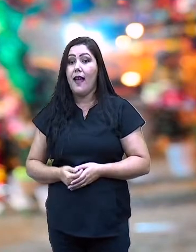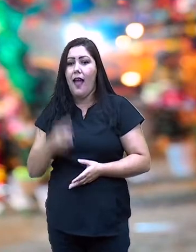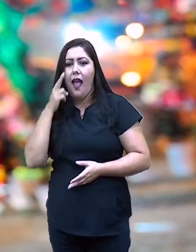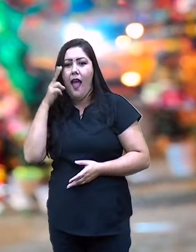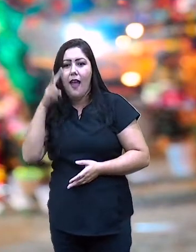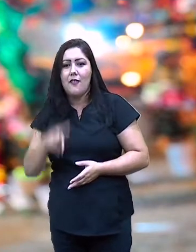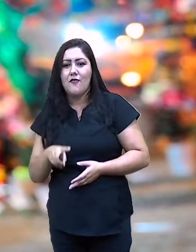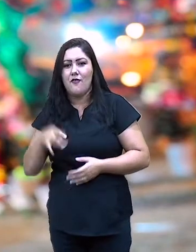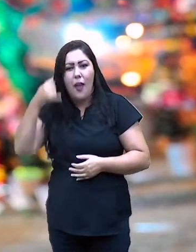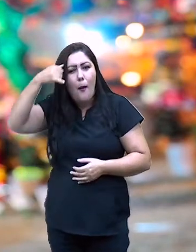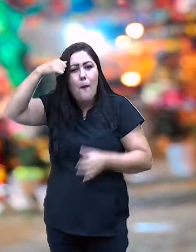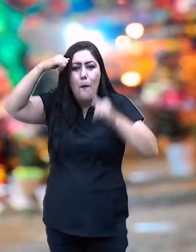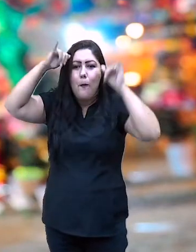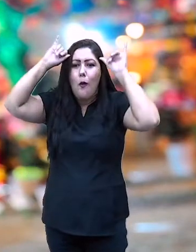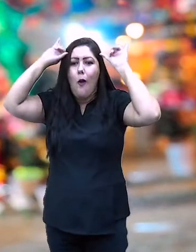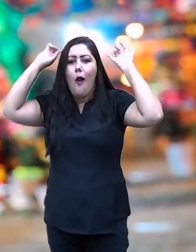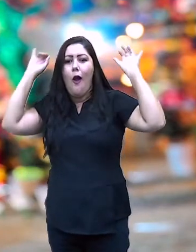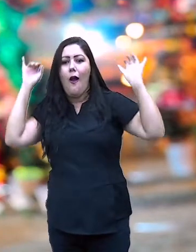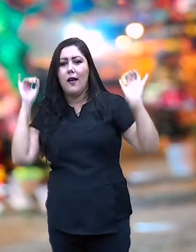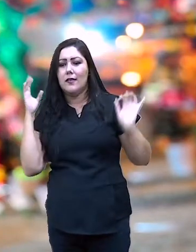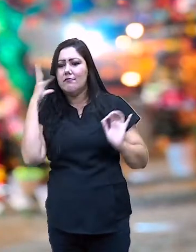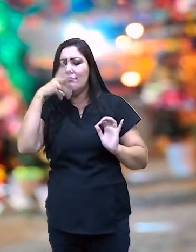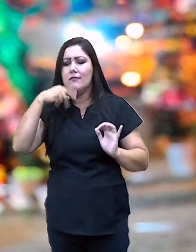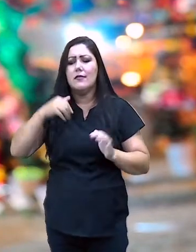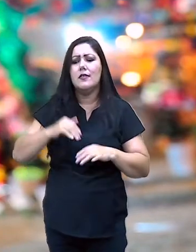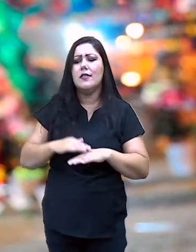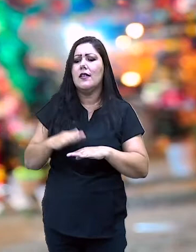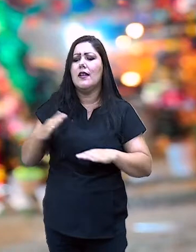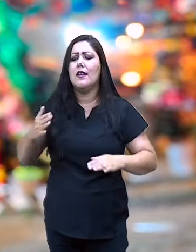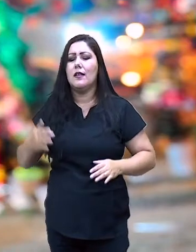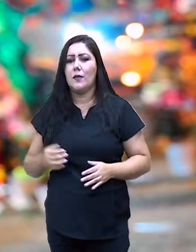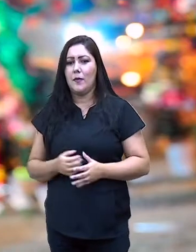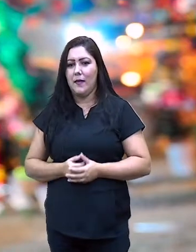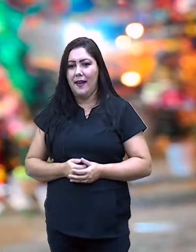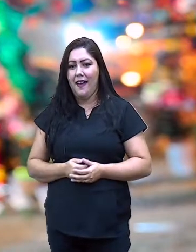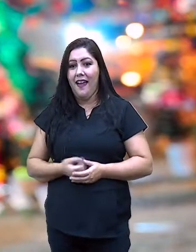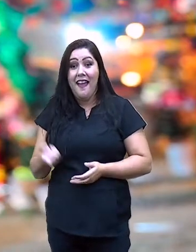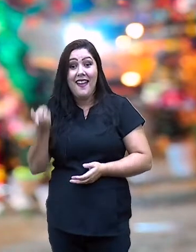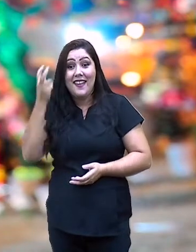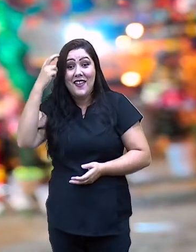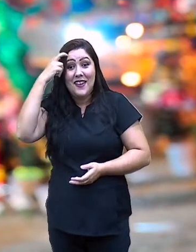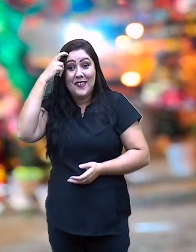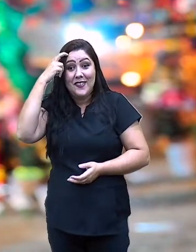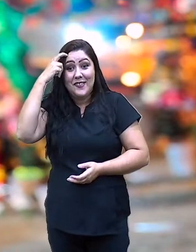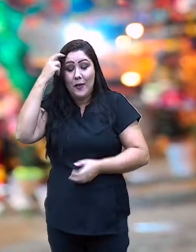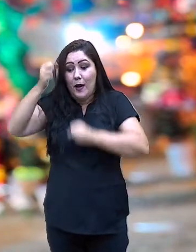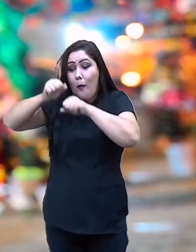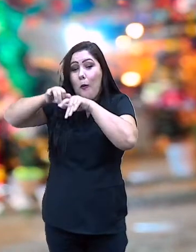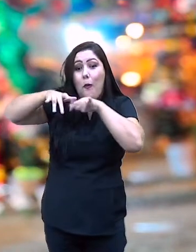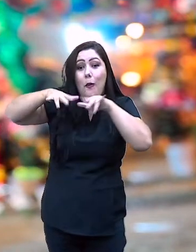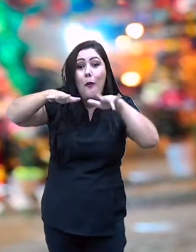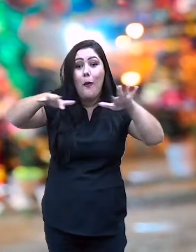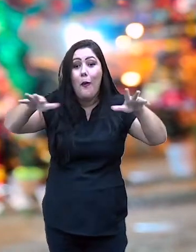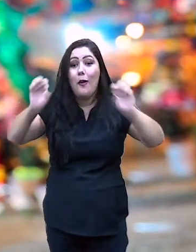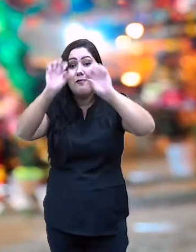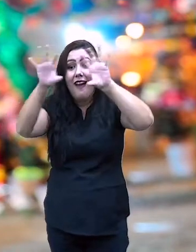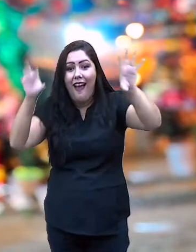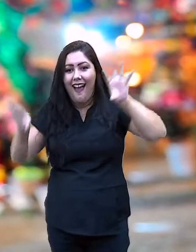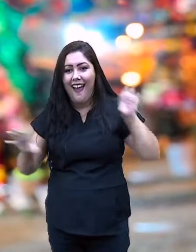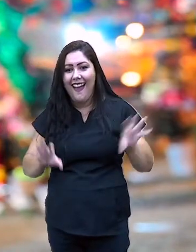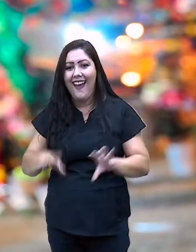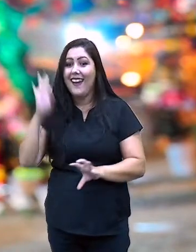cultura maranhense tão forte que ganhou o país inteiro. Várias regiões têm,